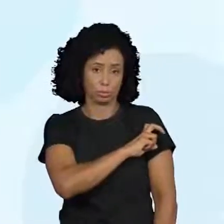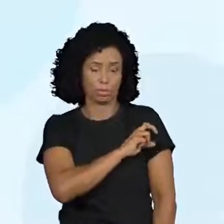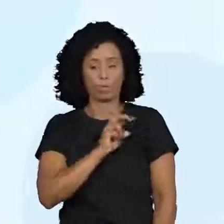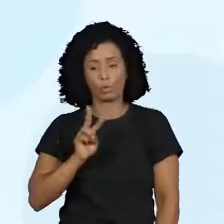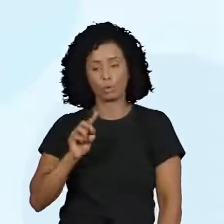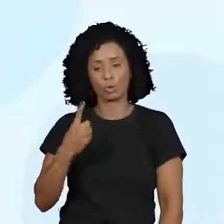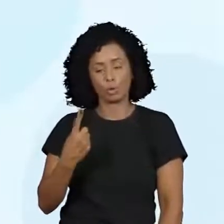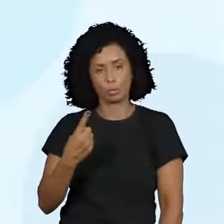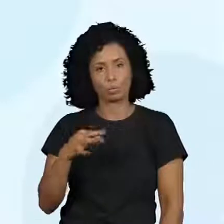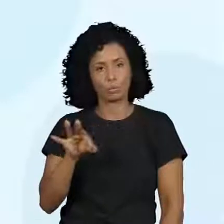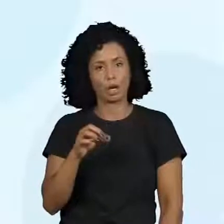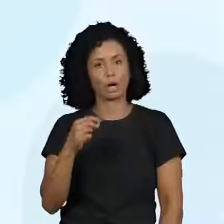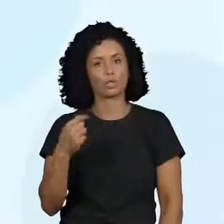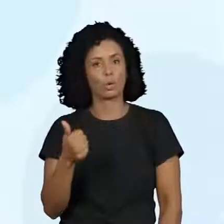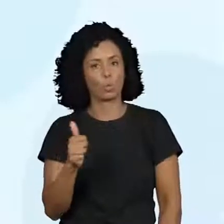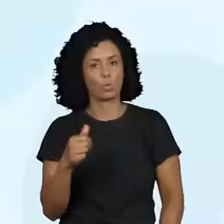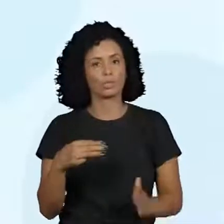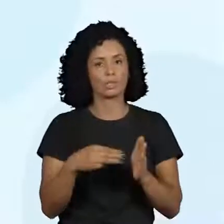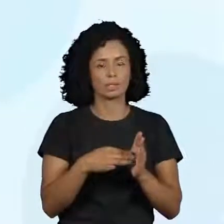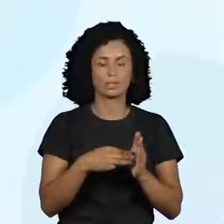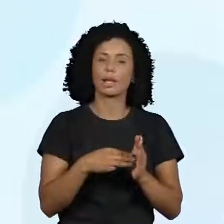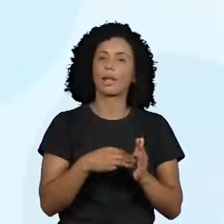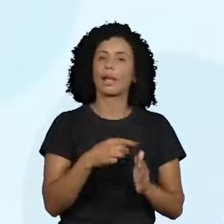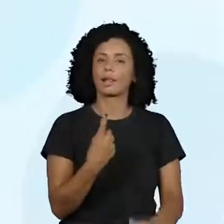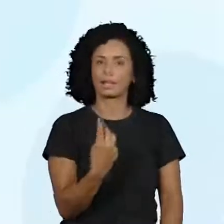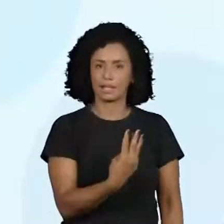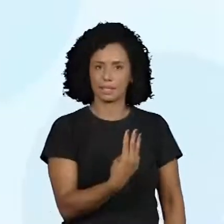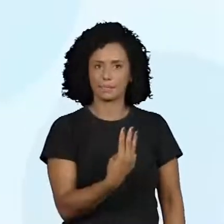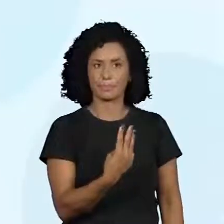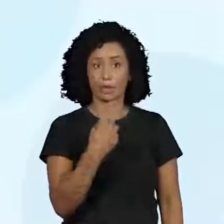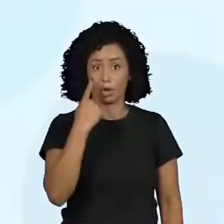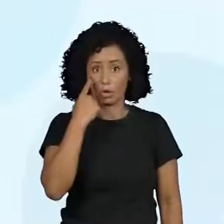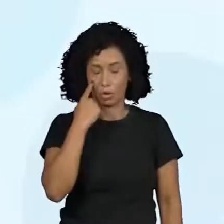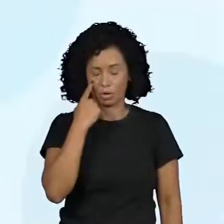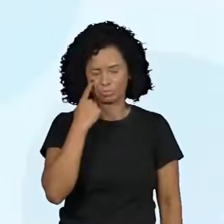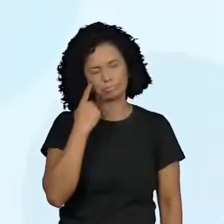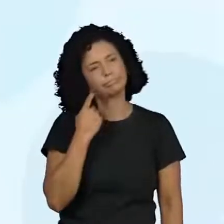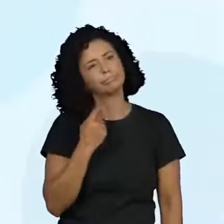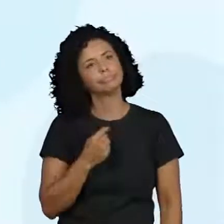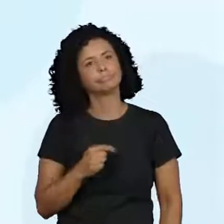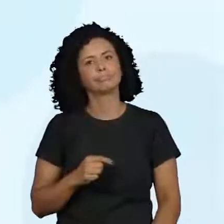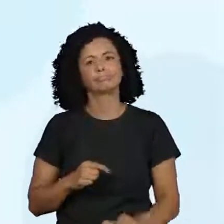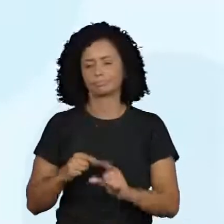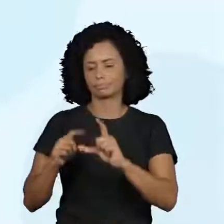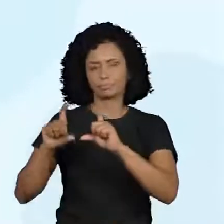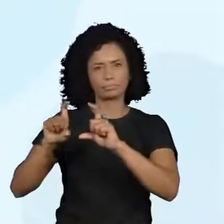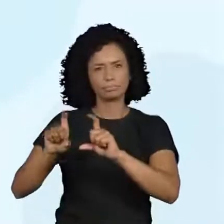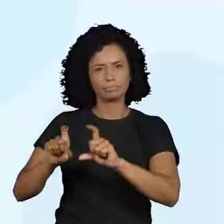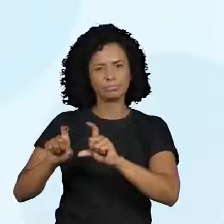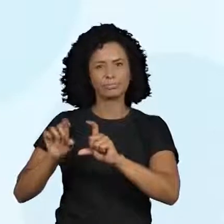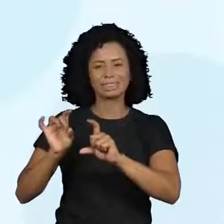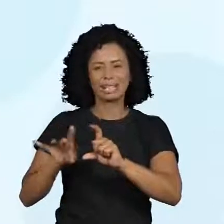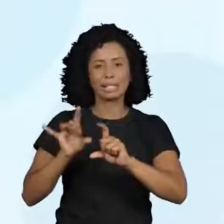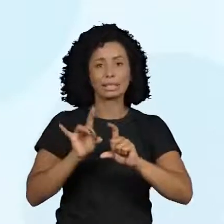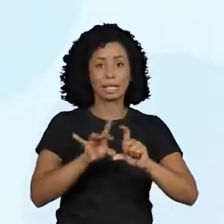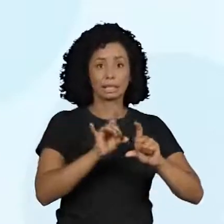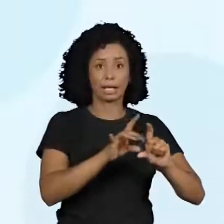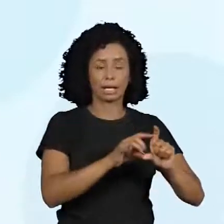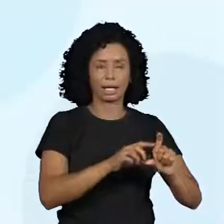a 13, certo? Então, eu tenho aqui, ó. Vamos ler que nem na aula de tecnologia,